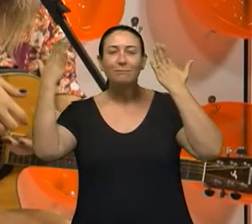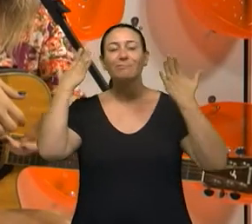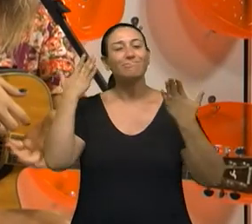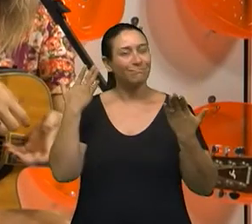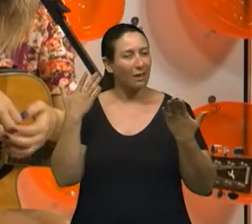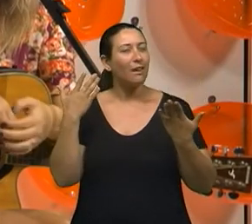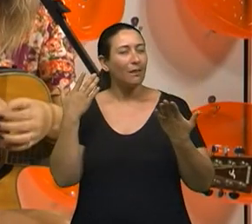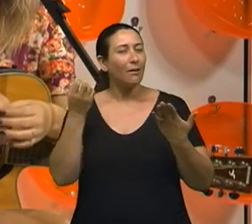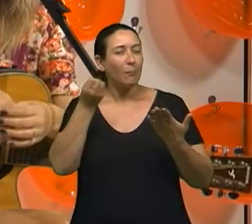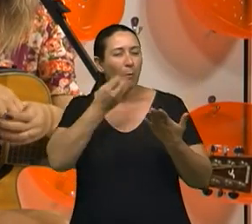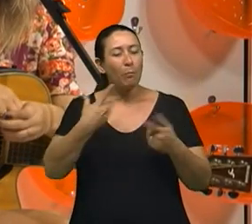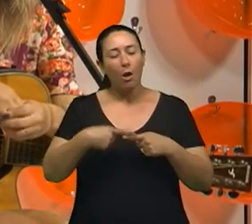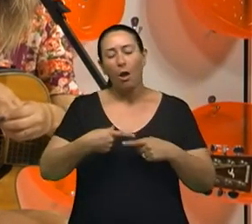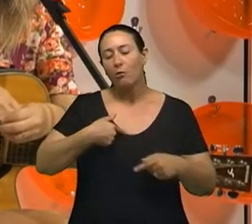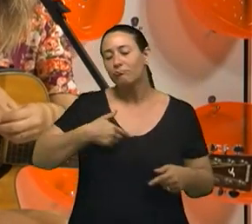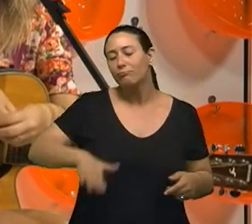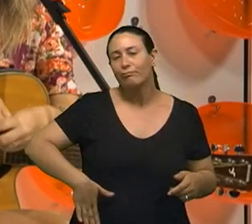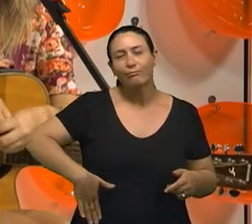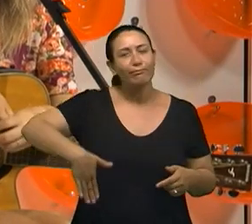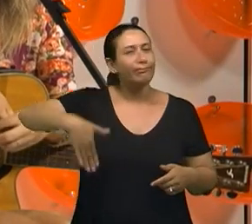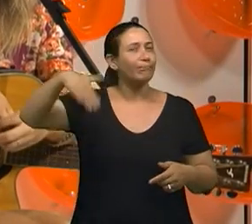minha vida, a música está desde a infância, com certeza.